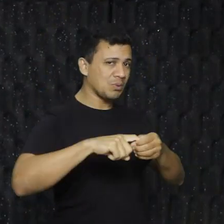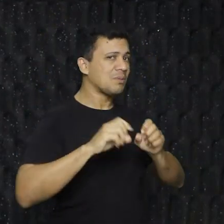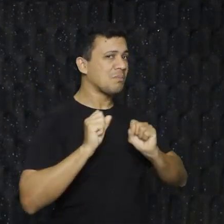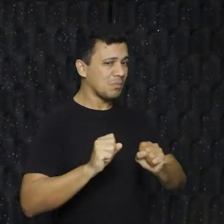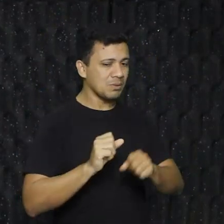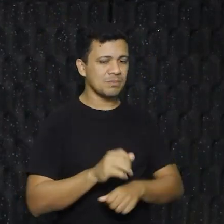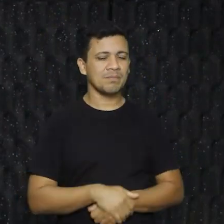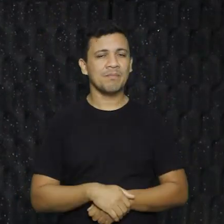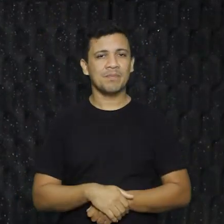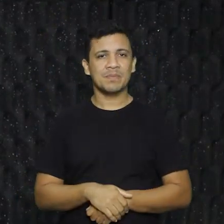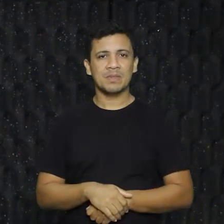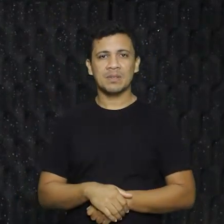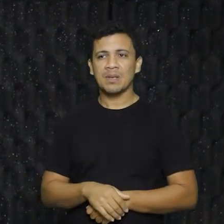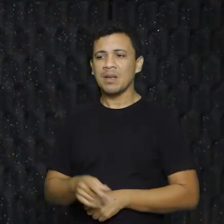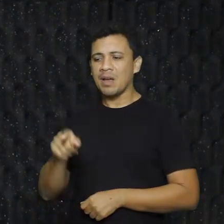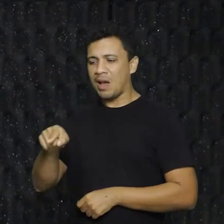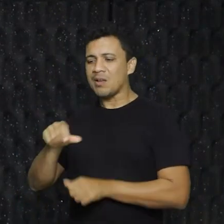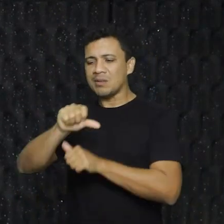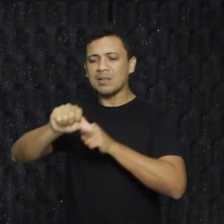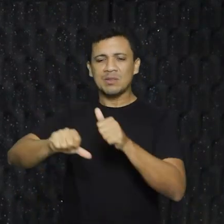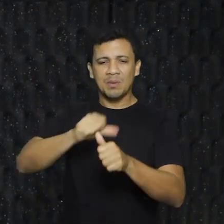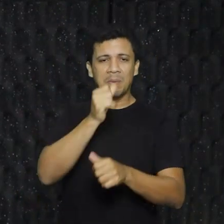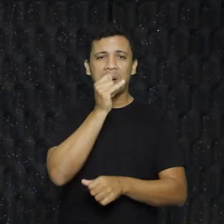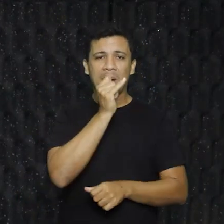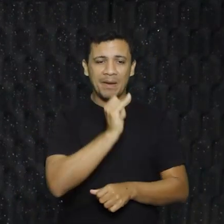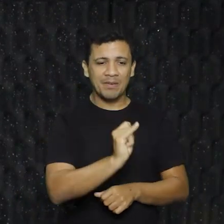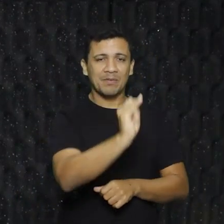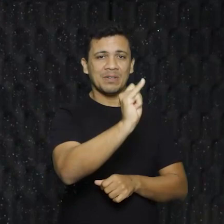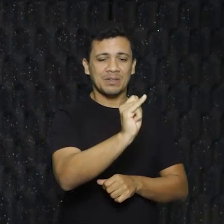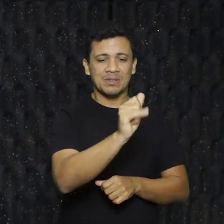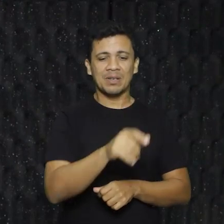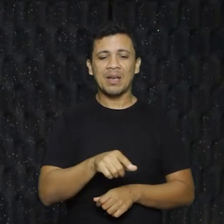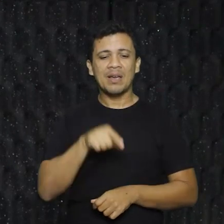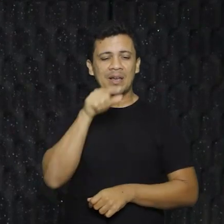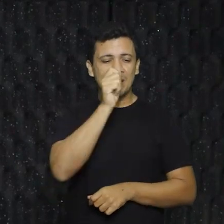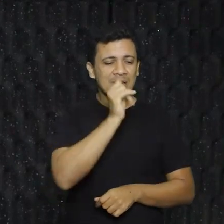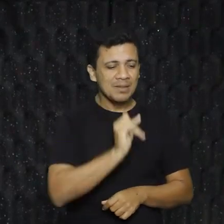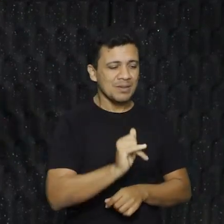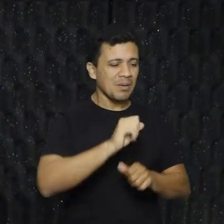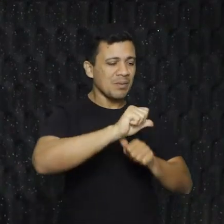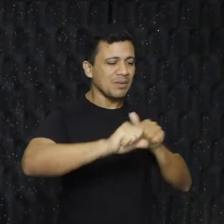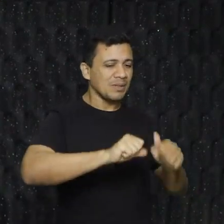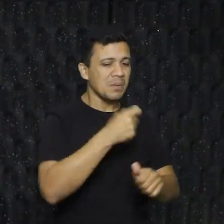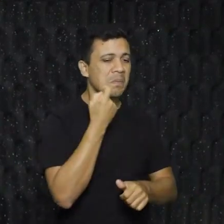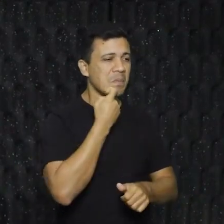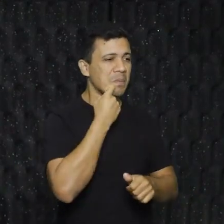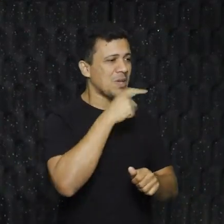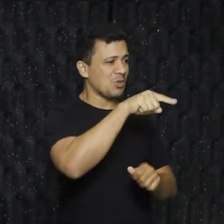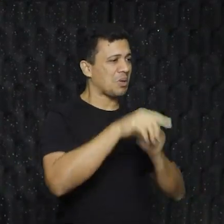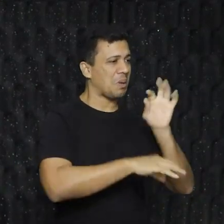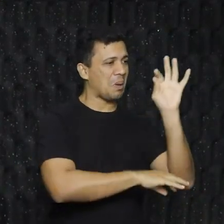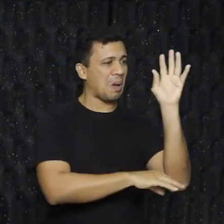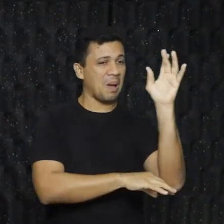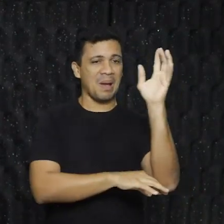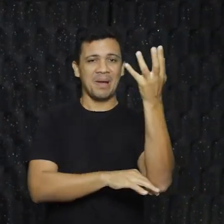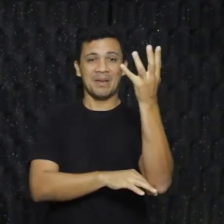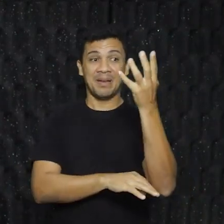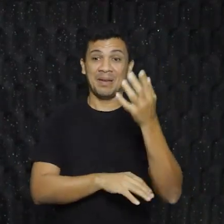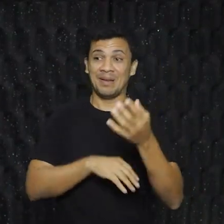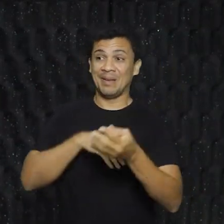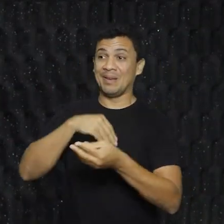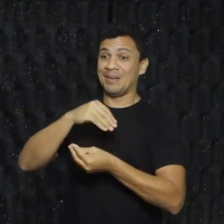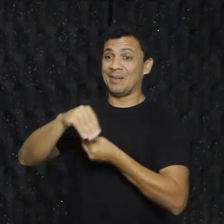você levar em consideração, o cisne vira outro elefante e ali tem um elefante que vira um peixe com árvores em cima. Ih, caramba! Pois é.